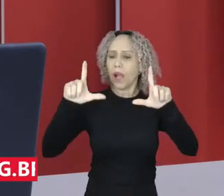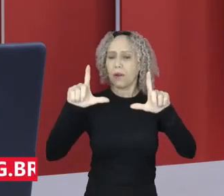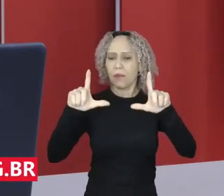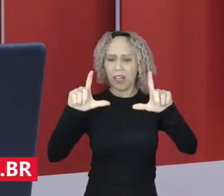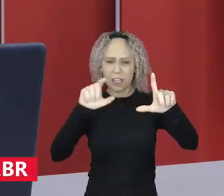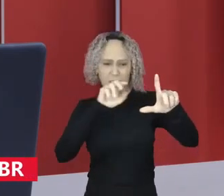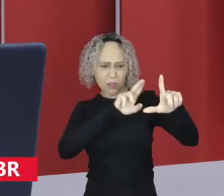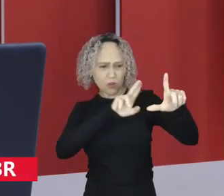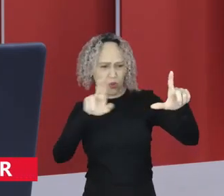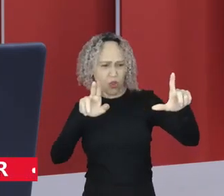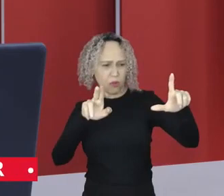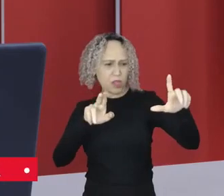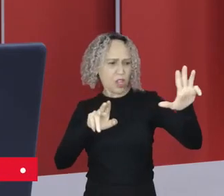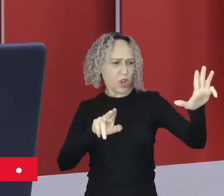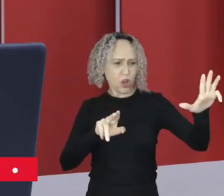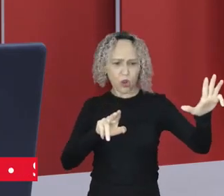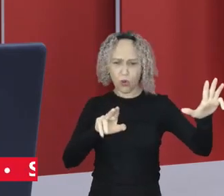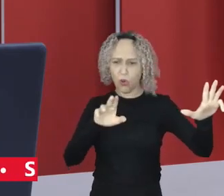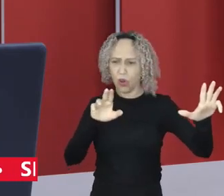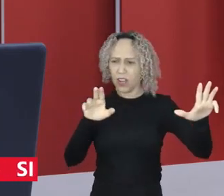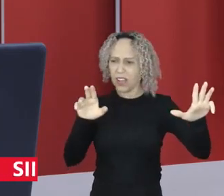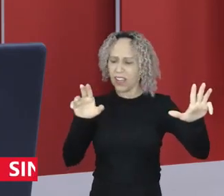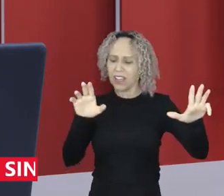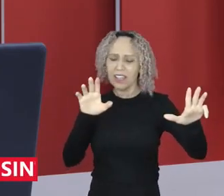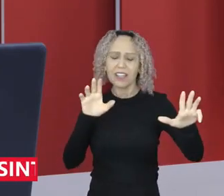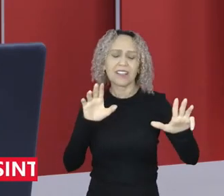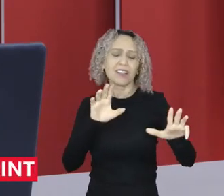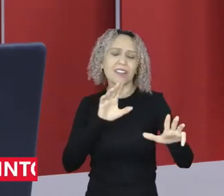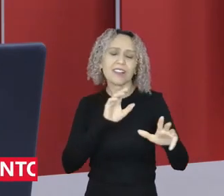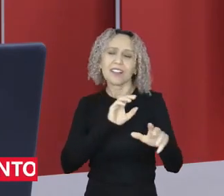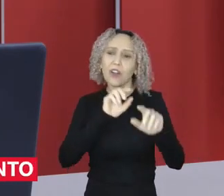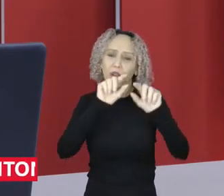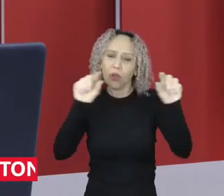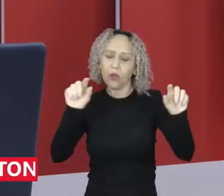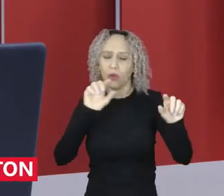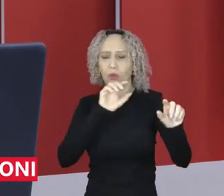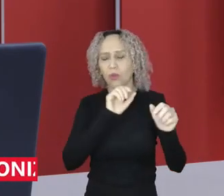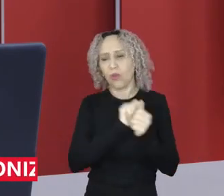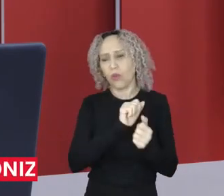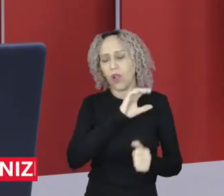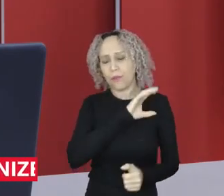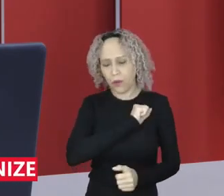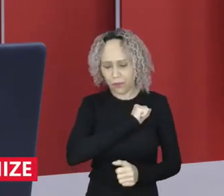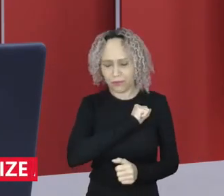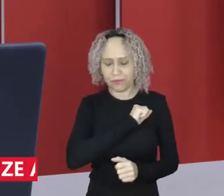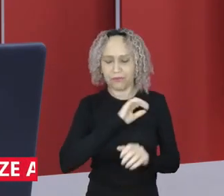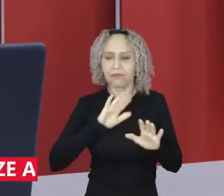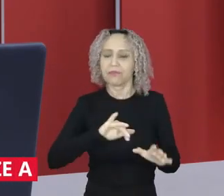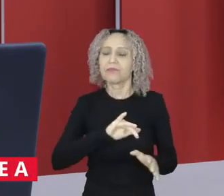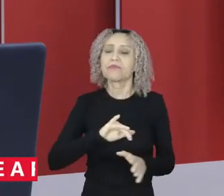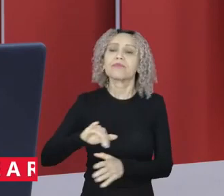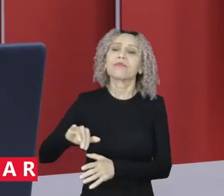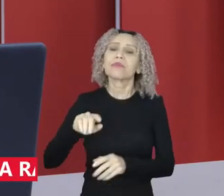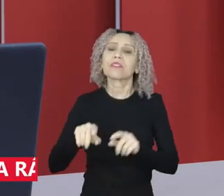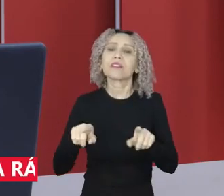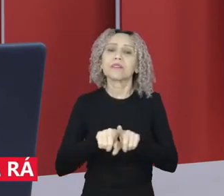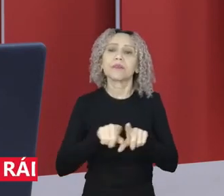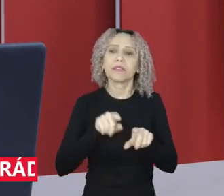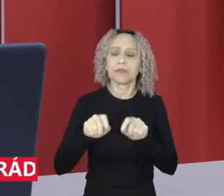Acho que tem que ser esse o nome oficial. Ampliar BRICS a Argentina e México. Opina aqui o Alberto Quironi.